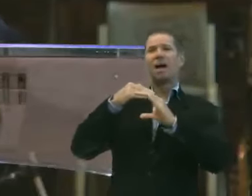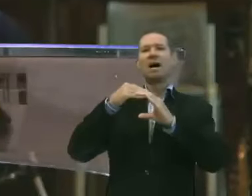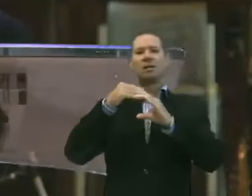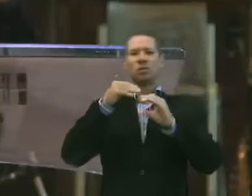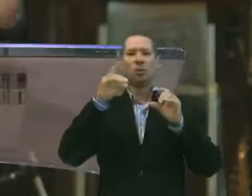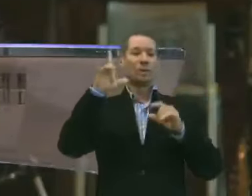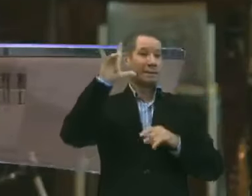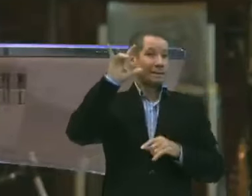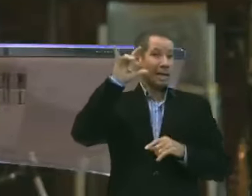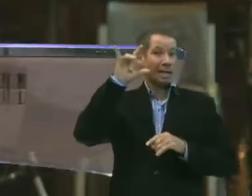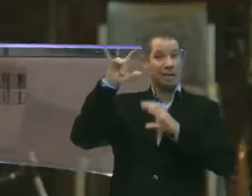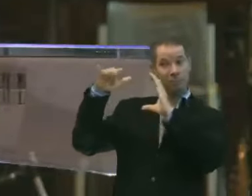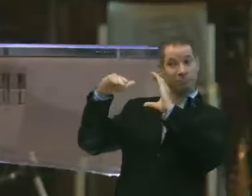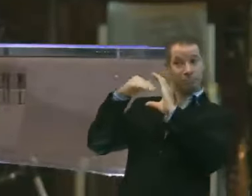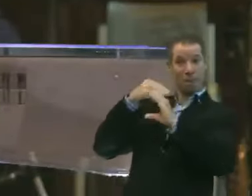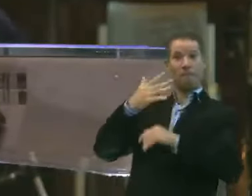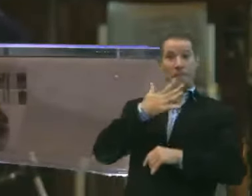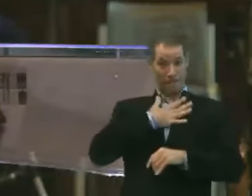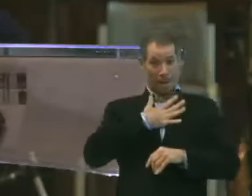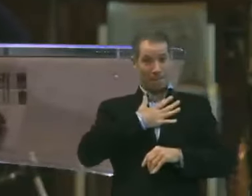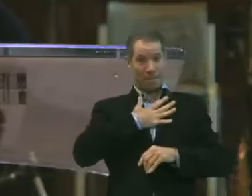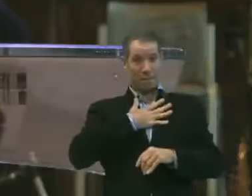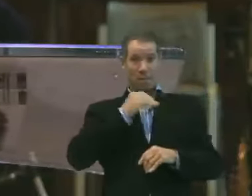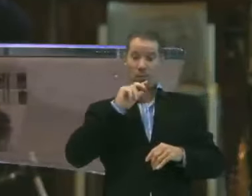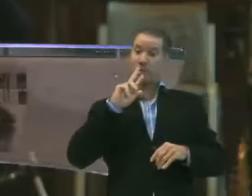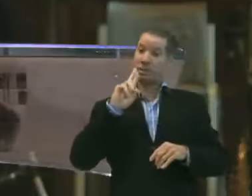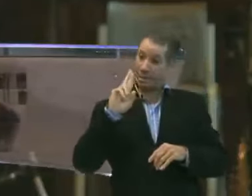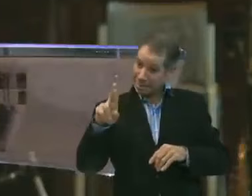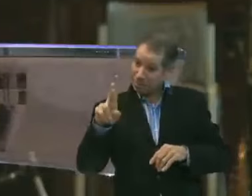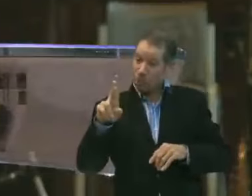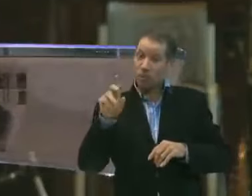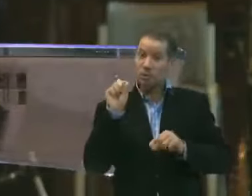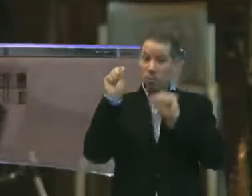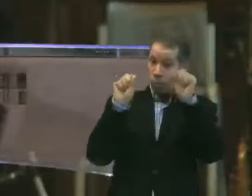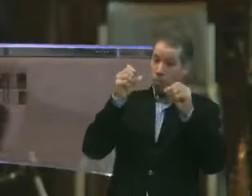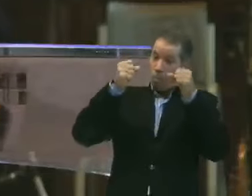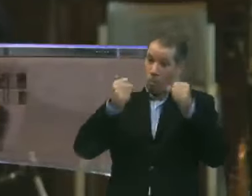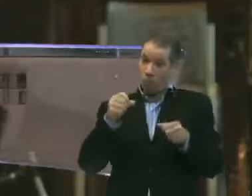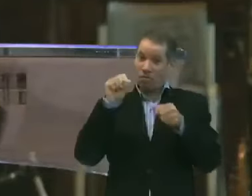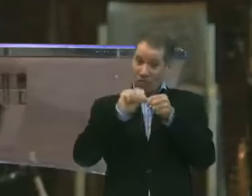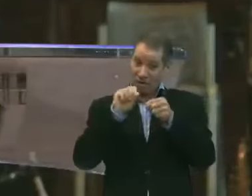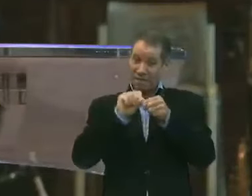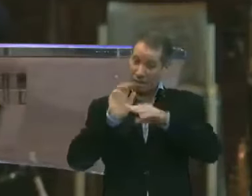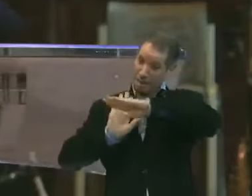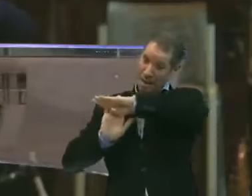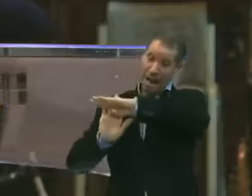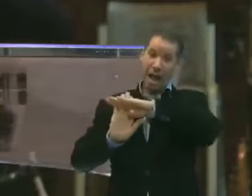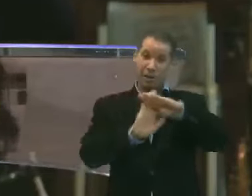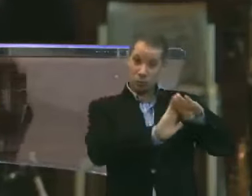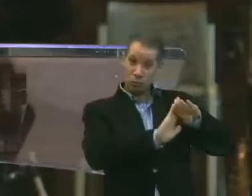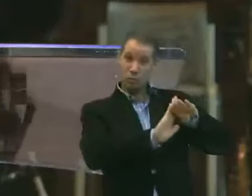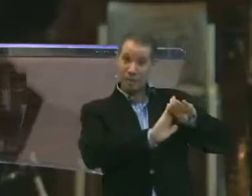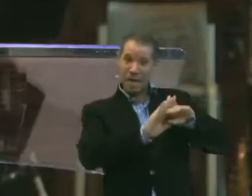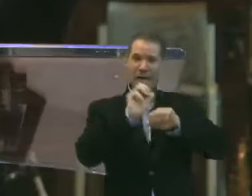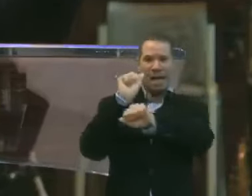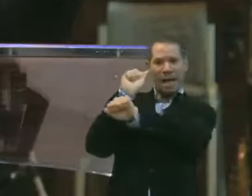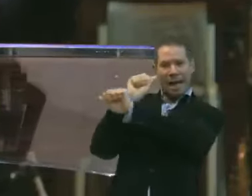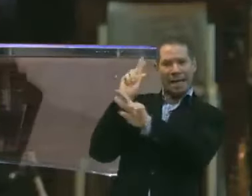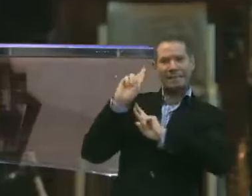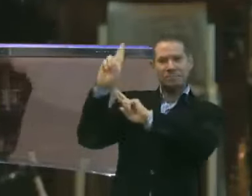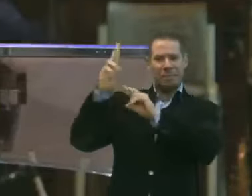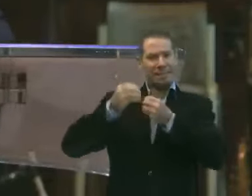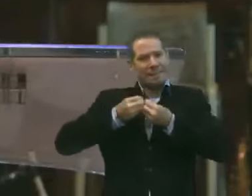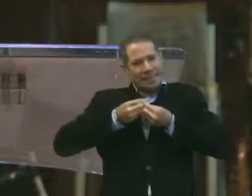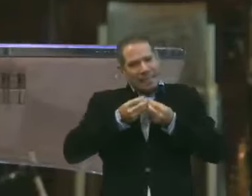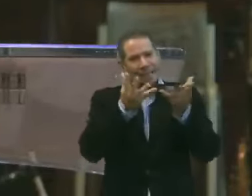no Instagram. Manda uma mensagem para mim e eu vou te dizer o que você pode fazer para ajudar a levar esperança